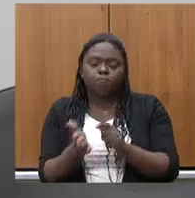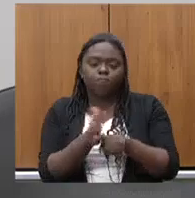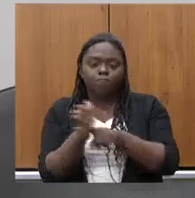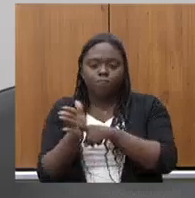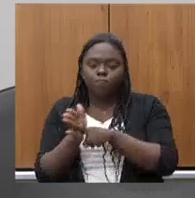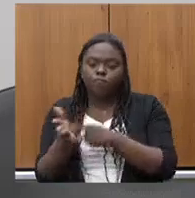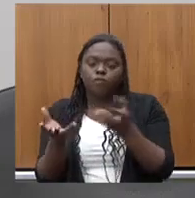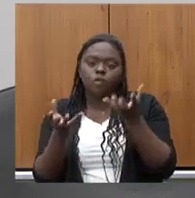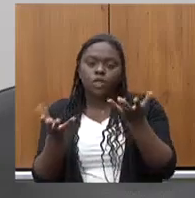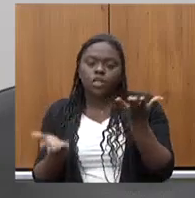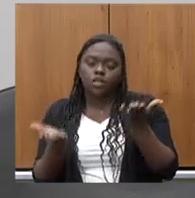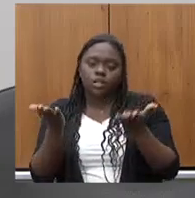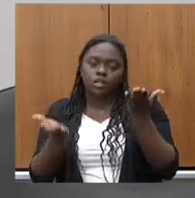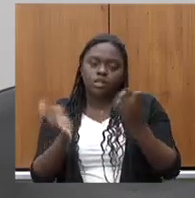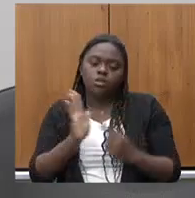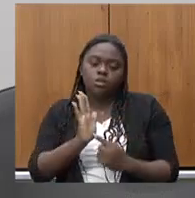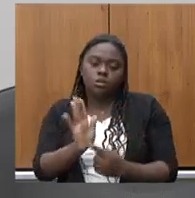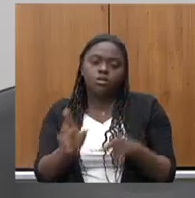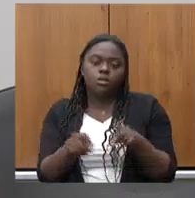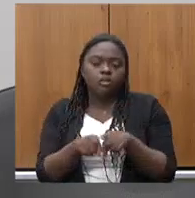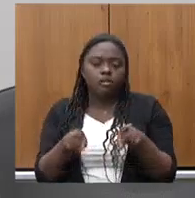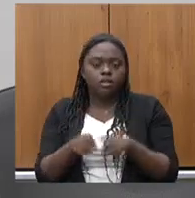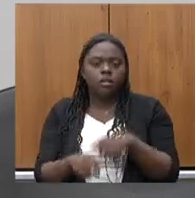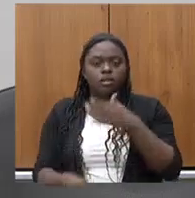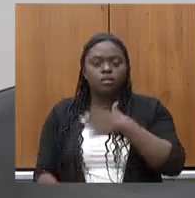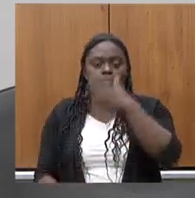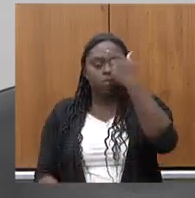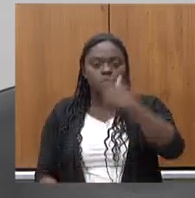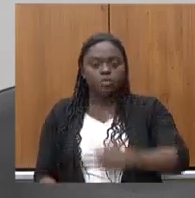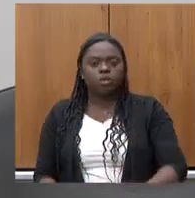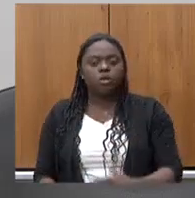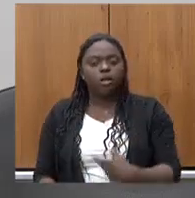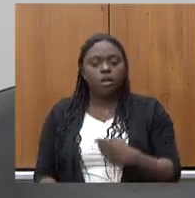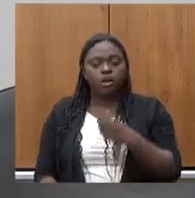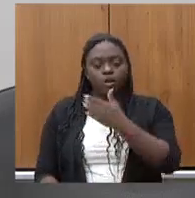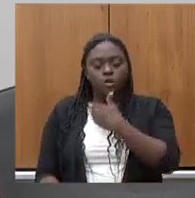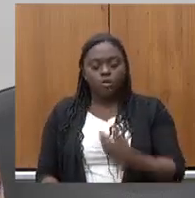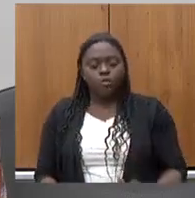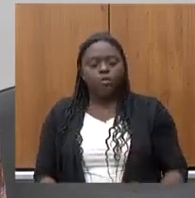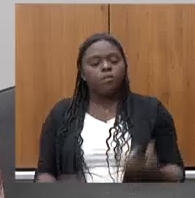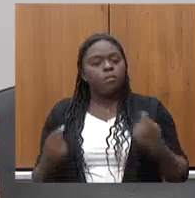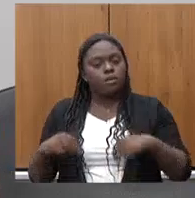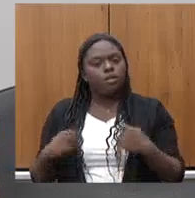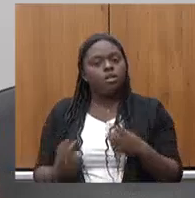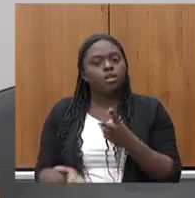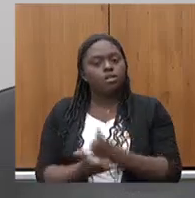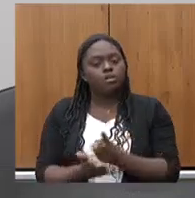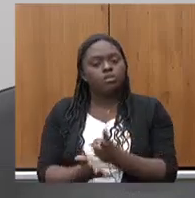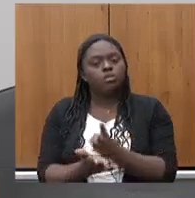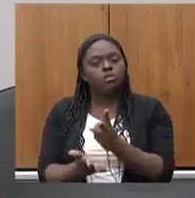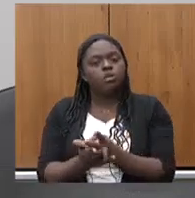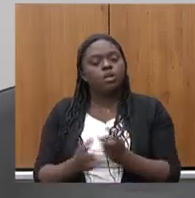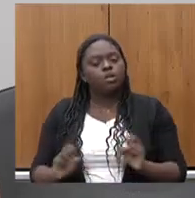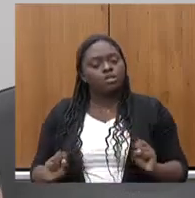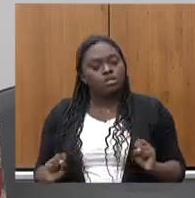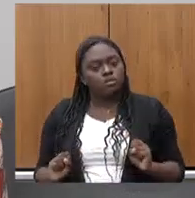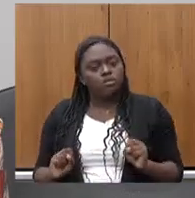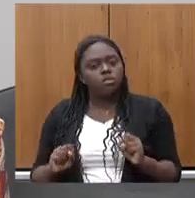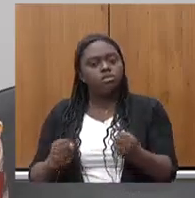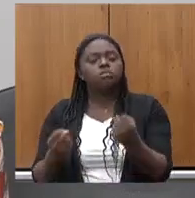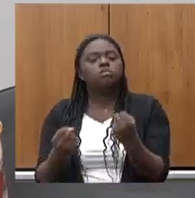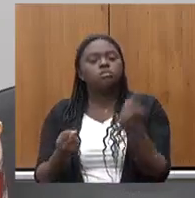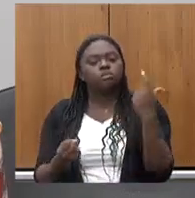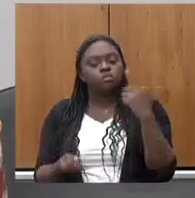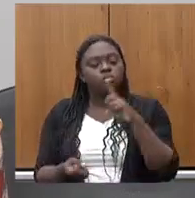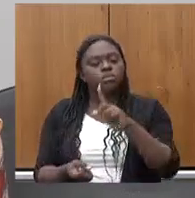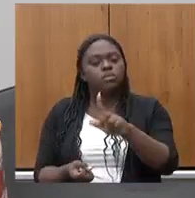esse balanço e deixar aqui o meu posicionamento de que o governo precisa continuar se esforçando para cumprir o